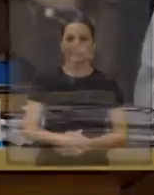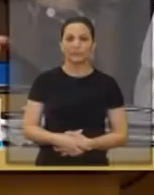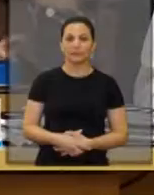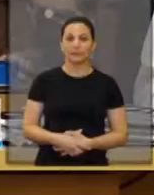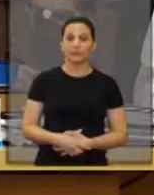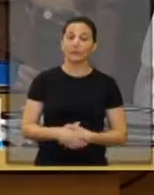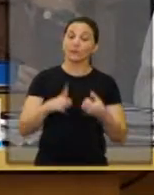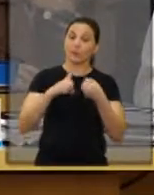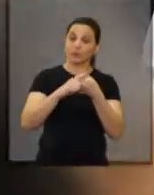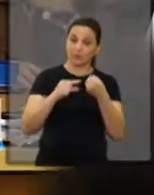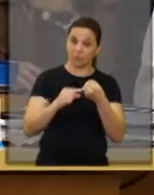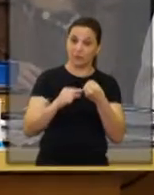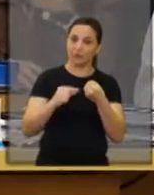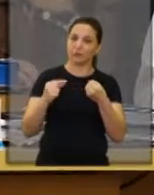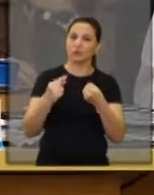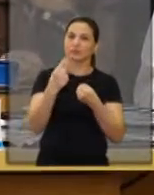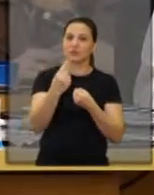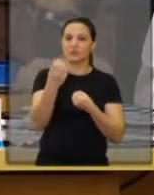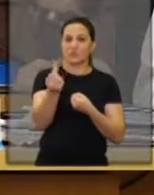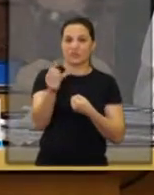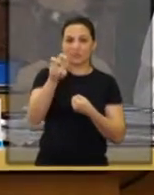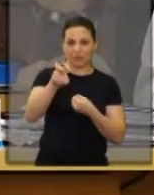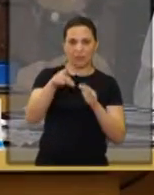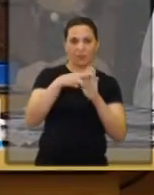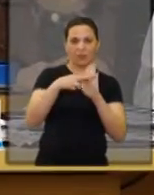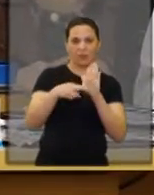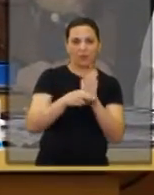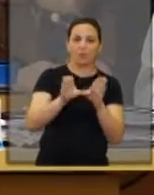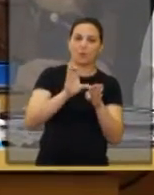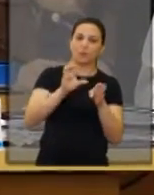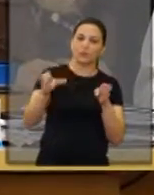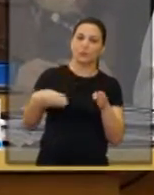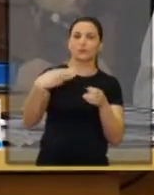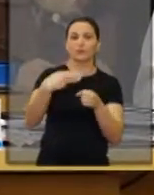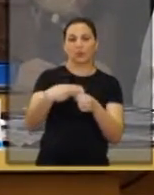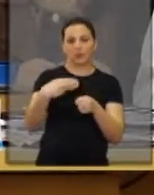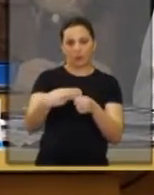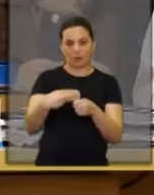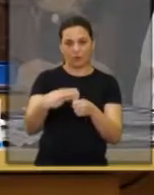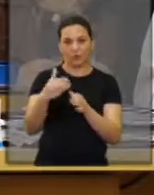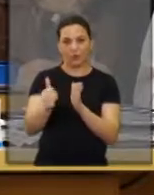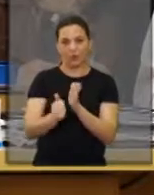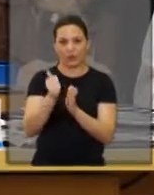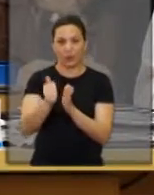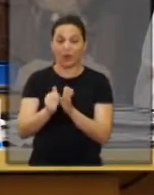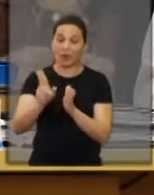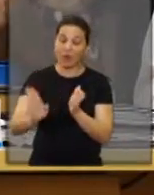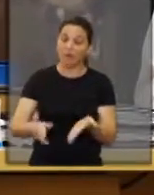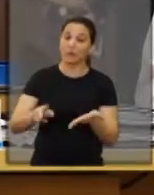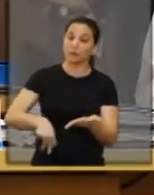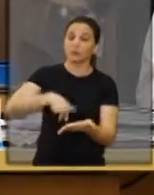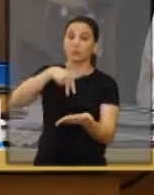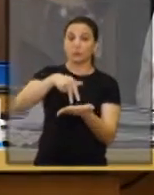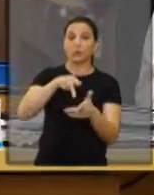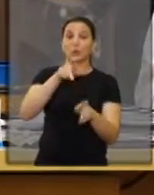Em atendimento ao artigo 165 do Regimento Interno, vamos passar à tribuna popular.